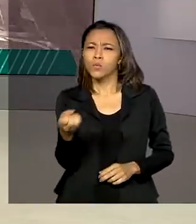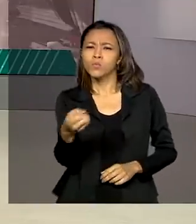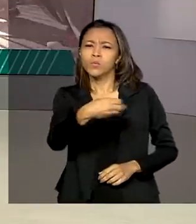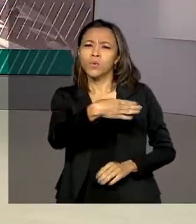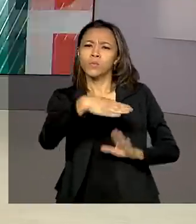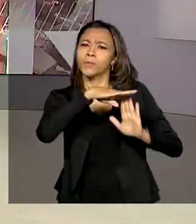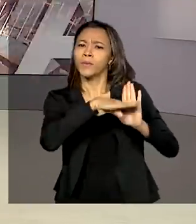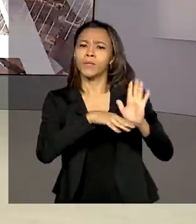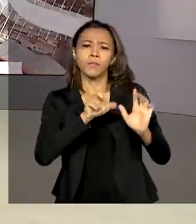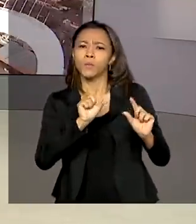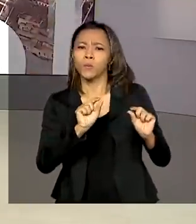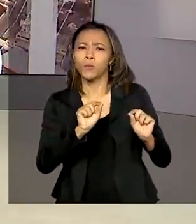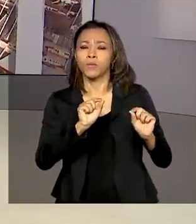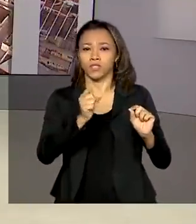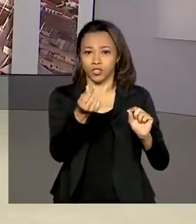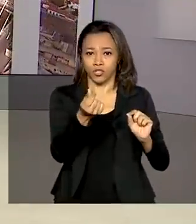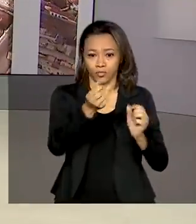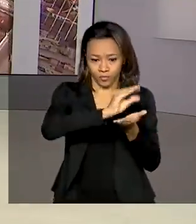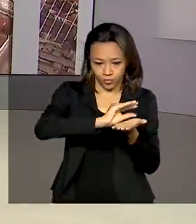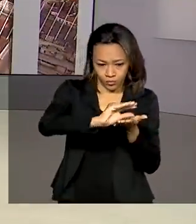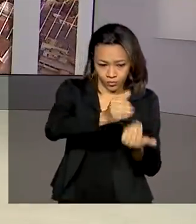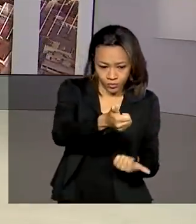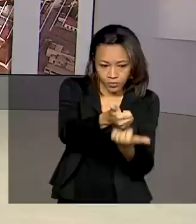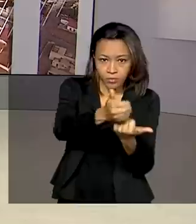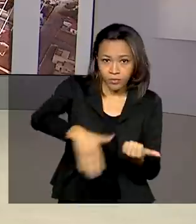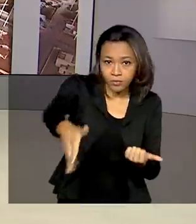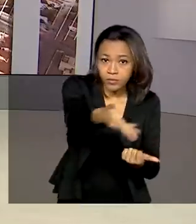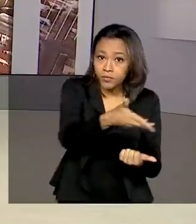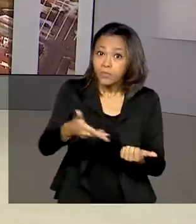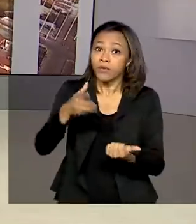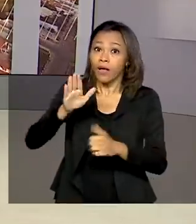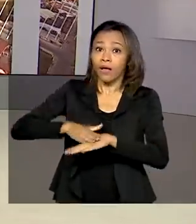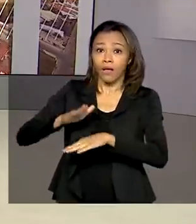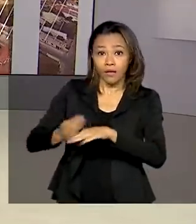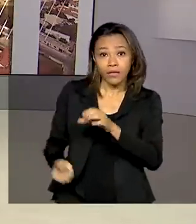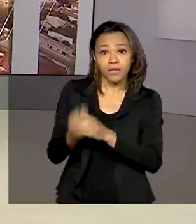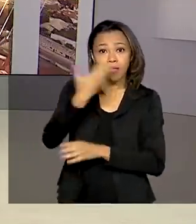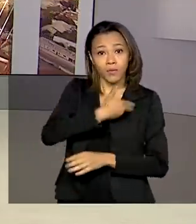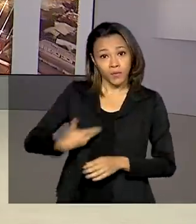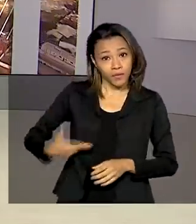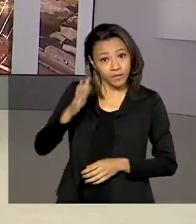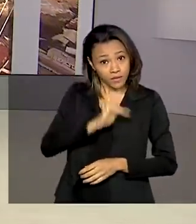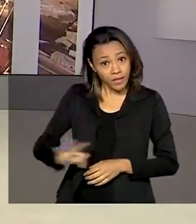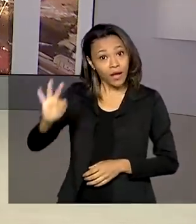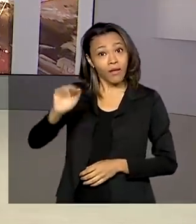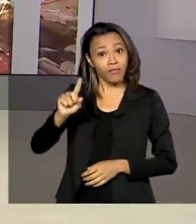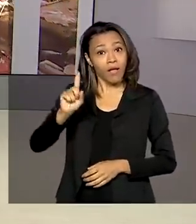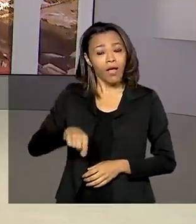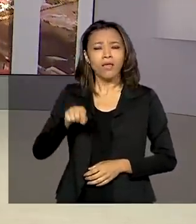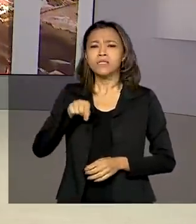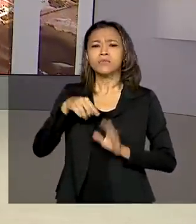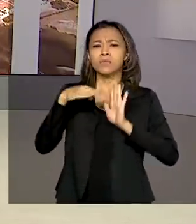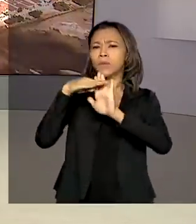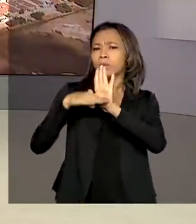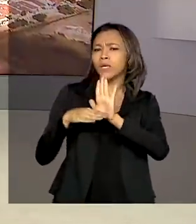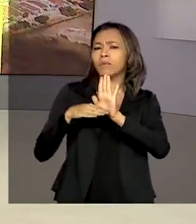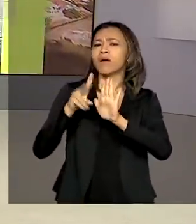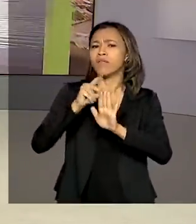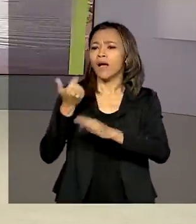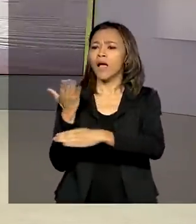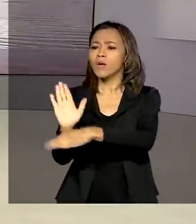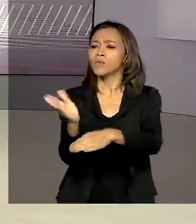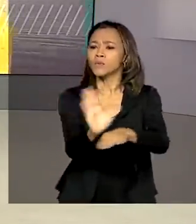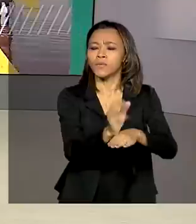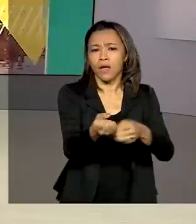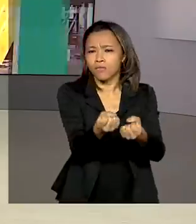programa de transferência de renda será criado pelo governo federal. É o Renda Cidadã. O programa vai atender milhões de